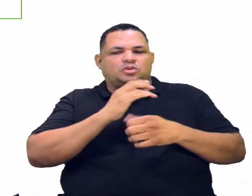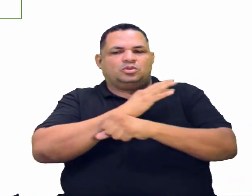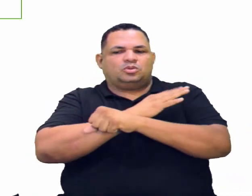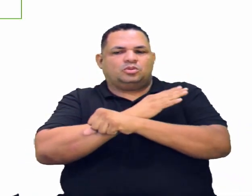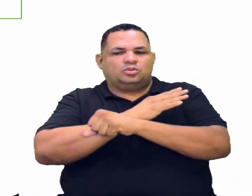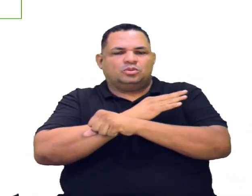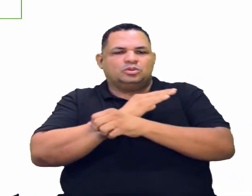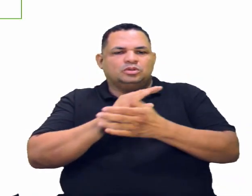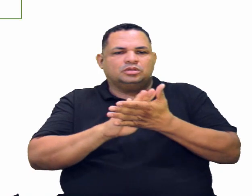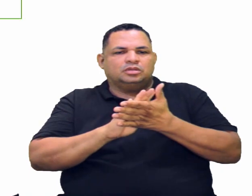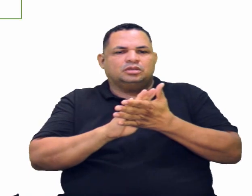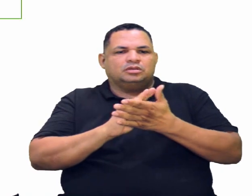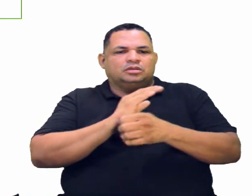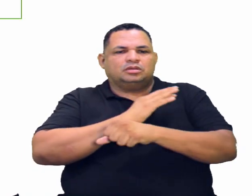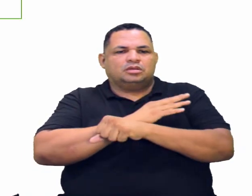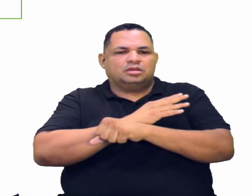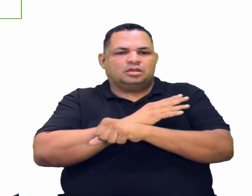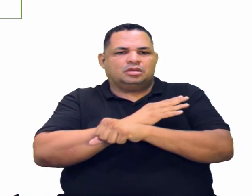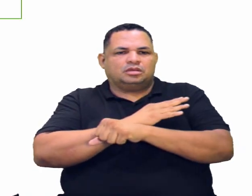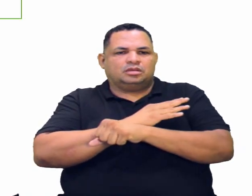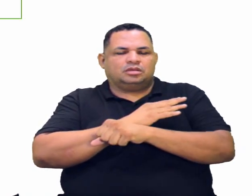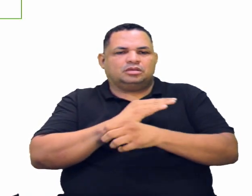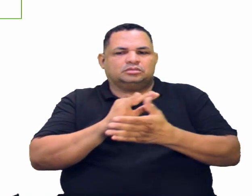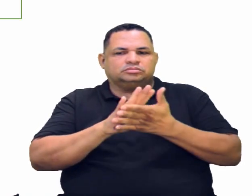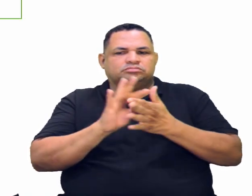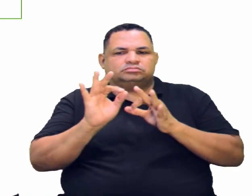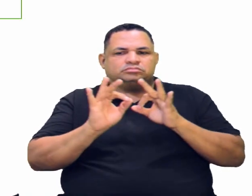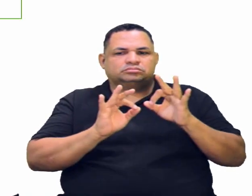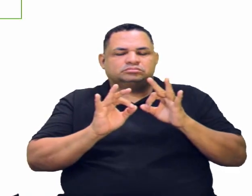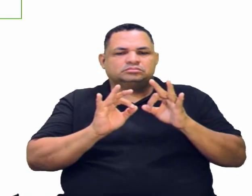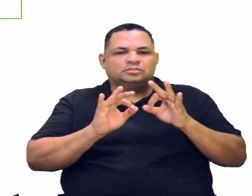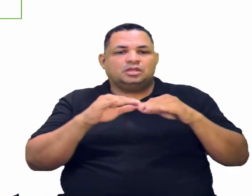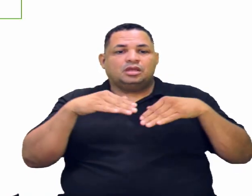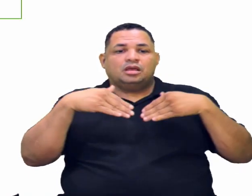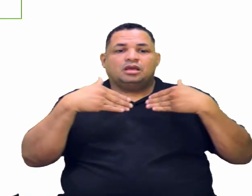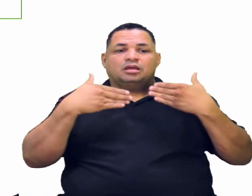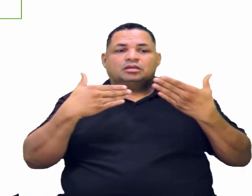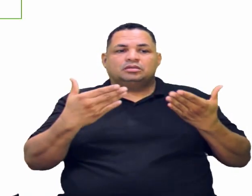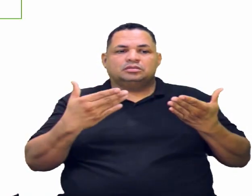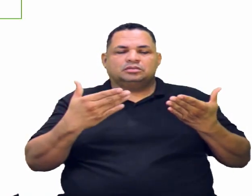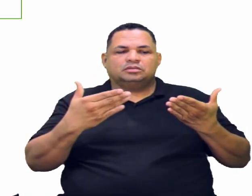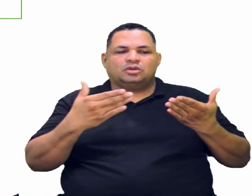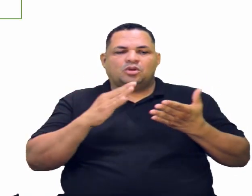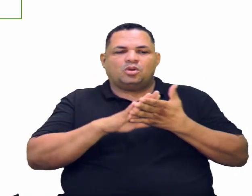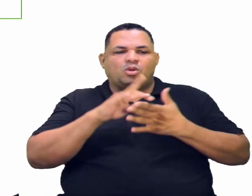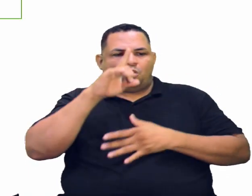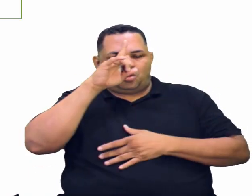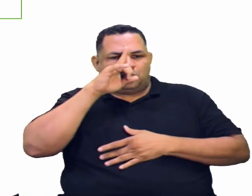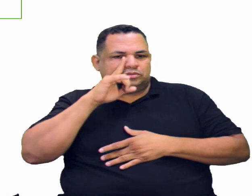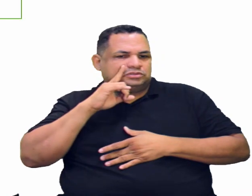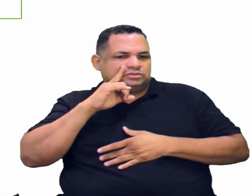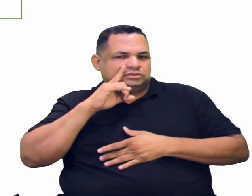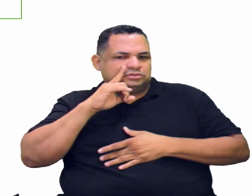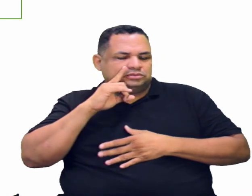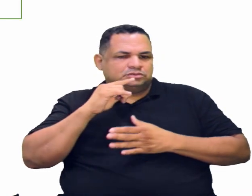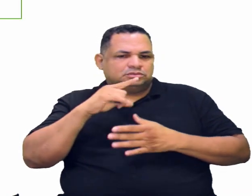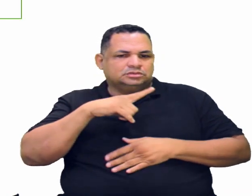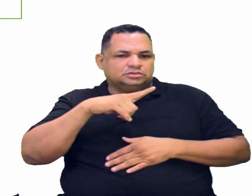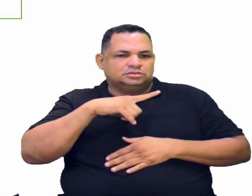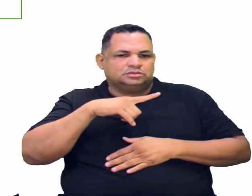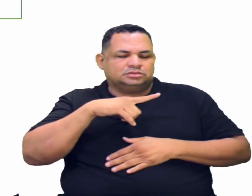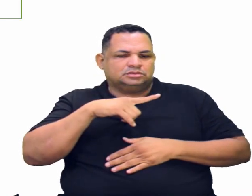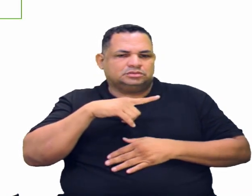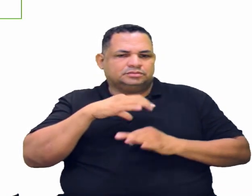de álcool secundário. Porque no álcool, para ele ser secundário, a hidroxila tem que estar